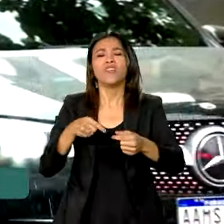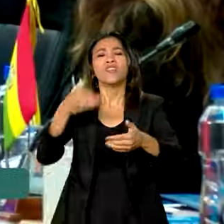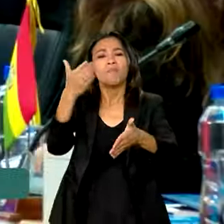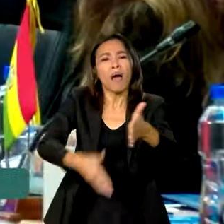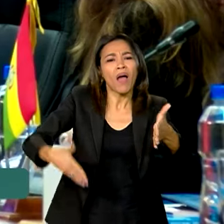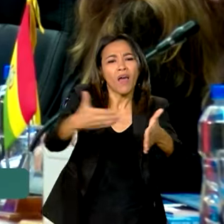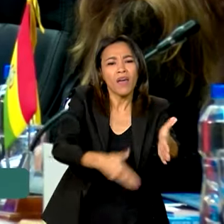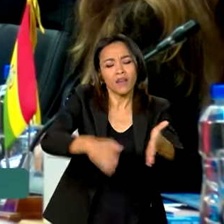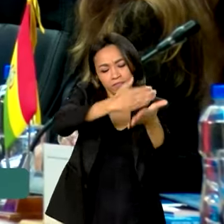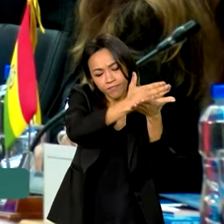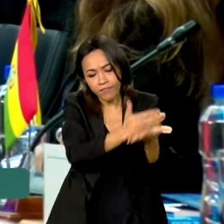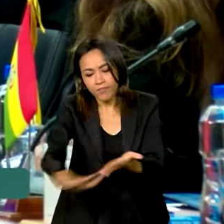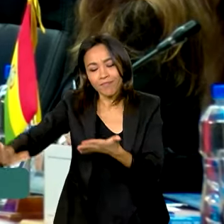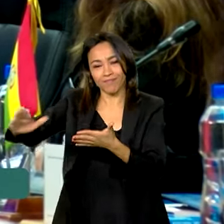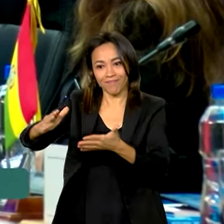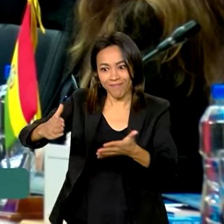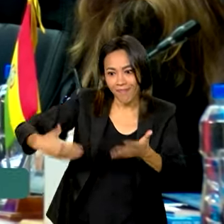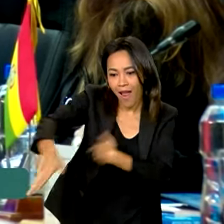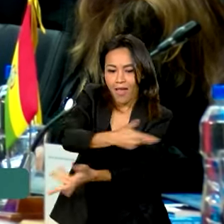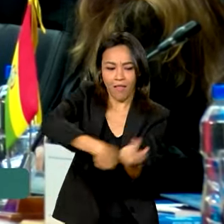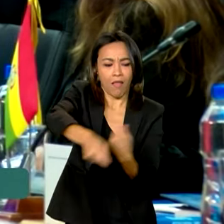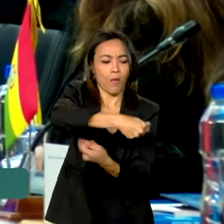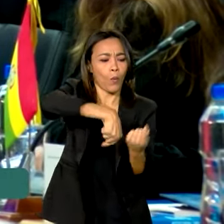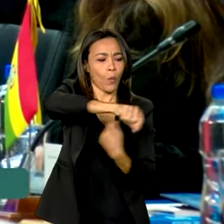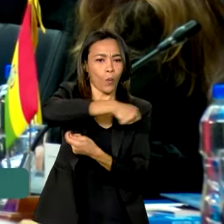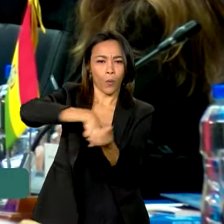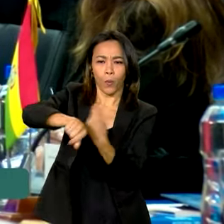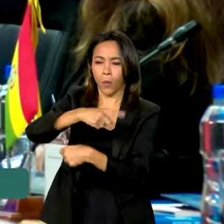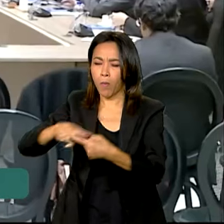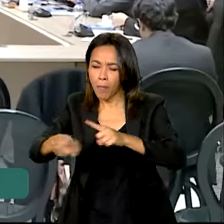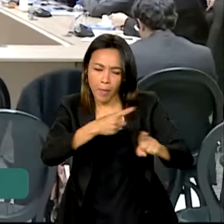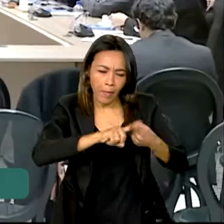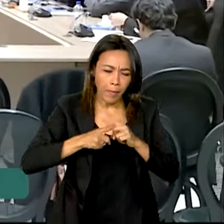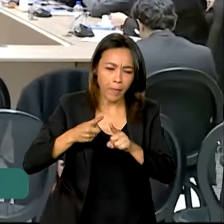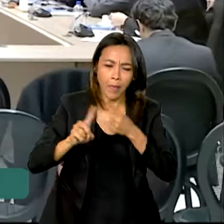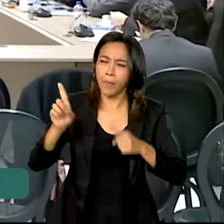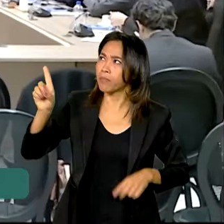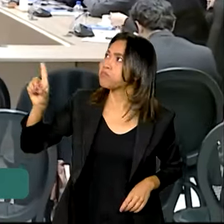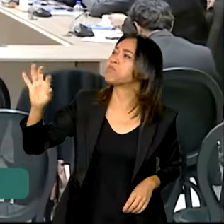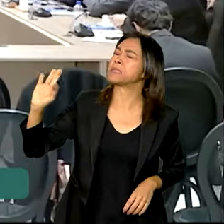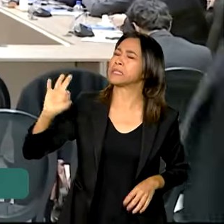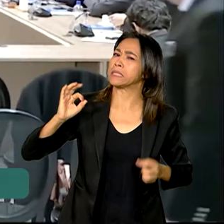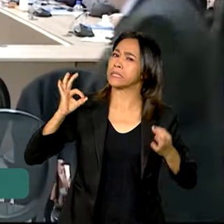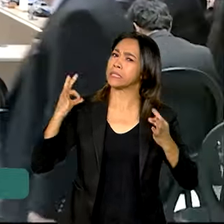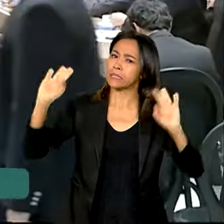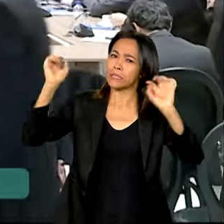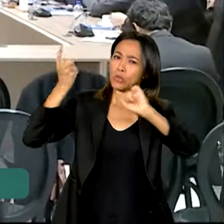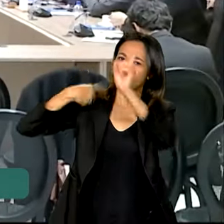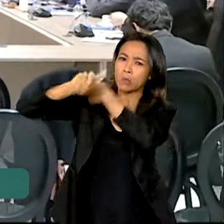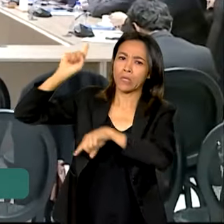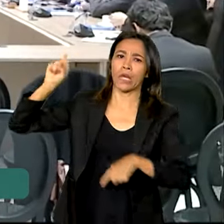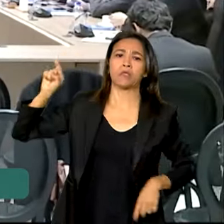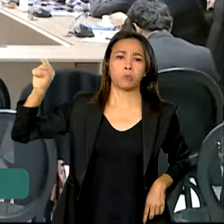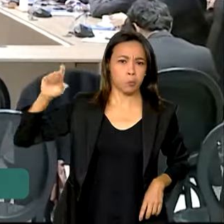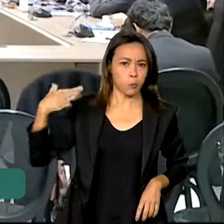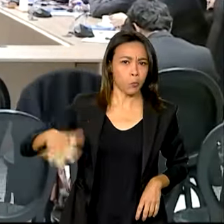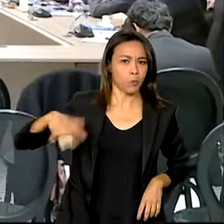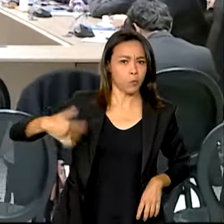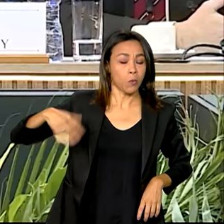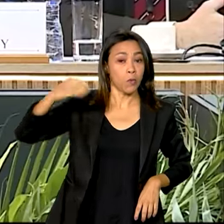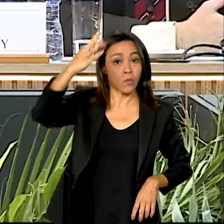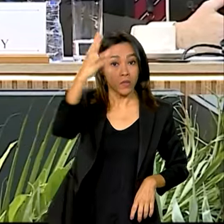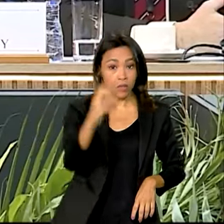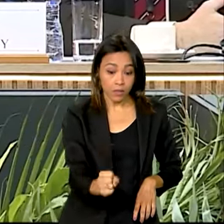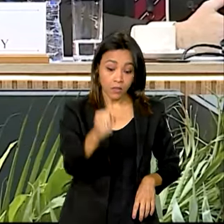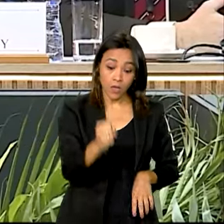tarifárias e aumenta o poder de negociação com outros compradores. Deu tão certo que é hoje a sétima maior economia do